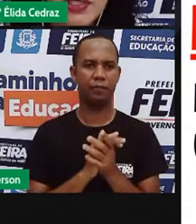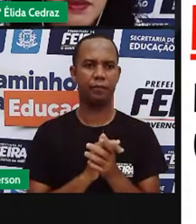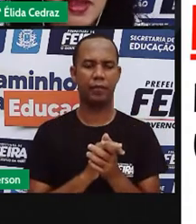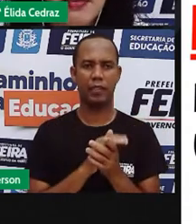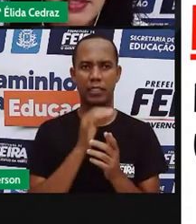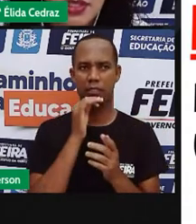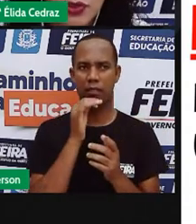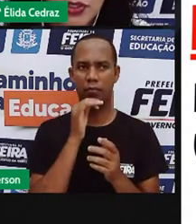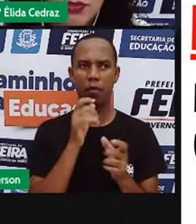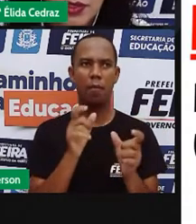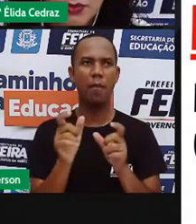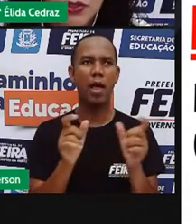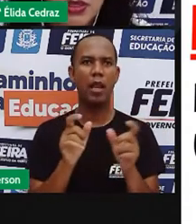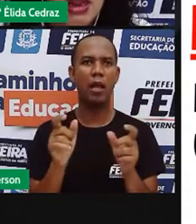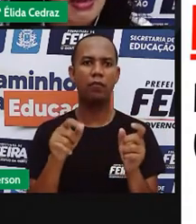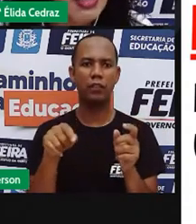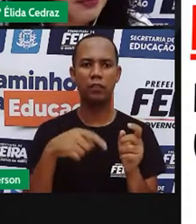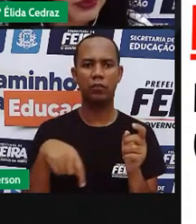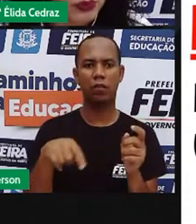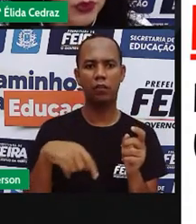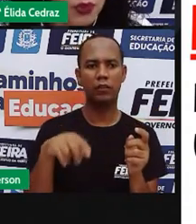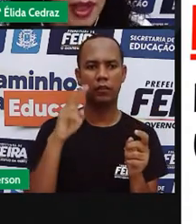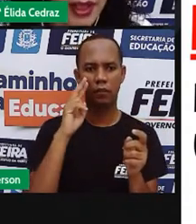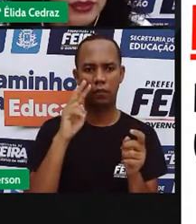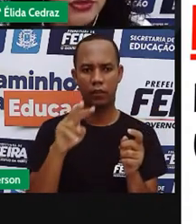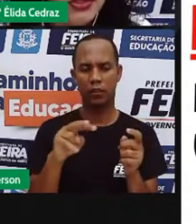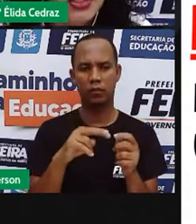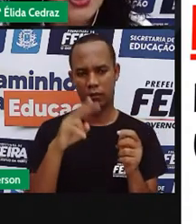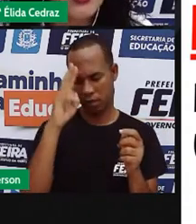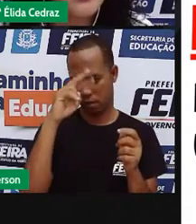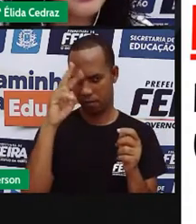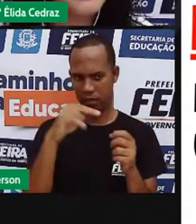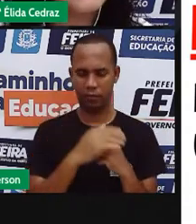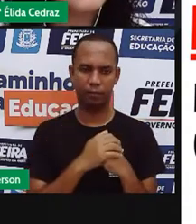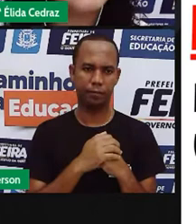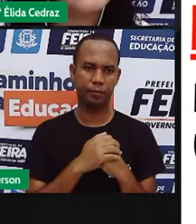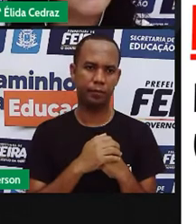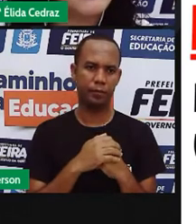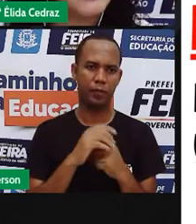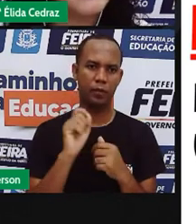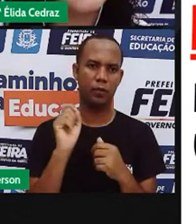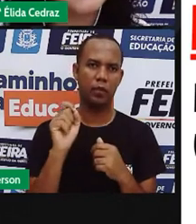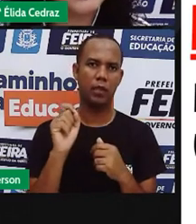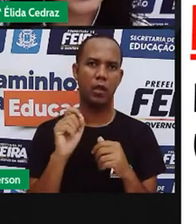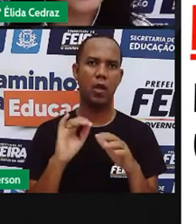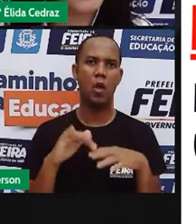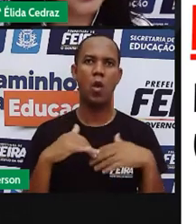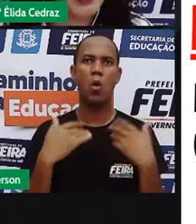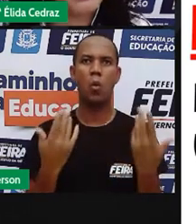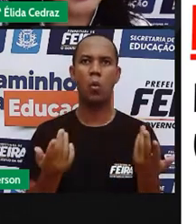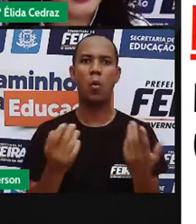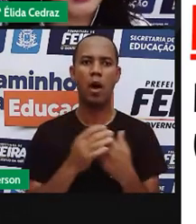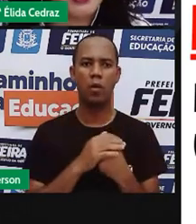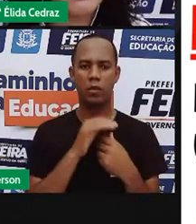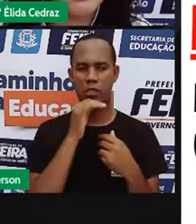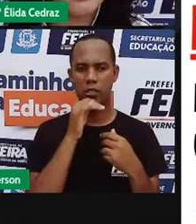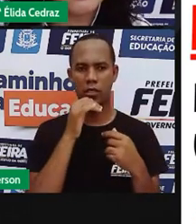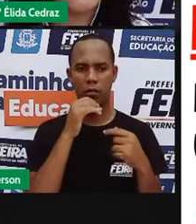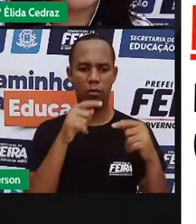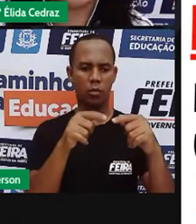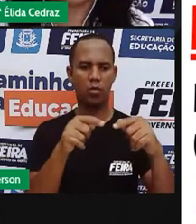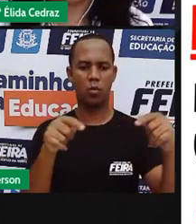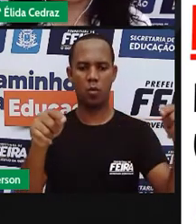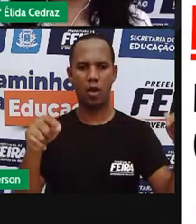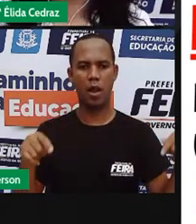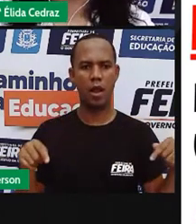Quais foram as palavras que nós vimos? Lembram dos quartos? Qual era a característica dos quartos da casa?